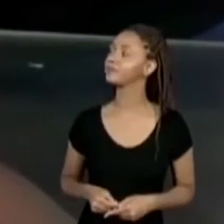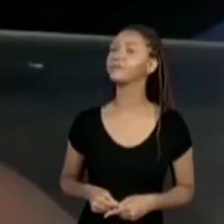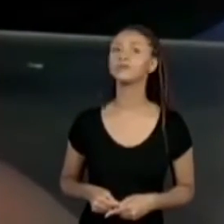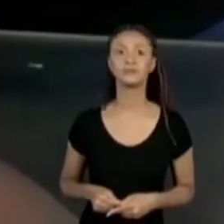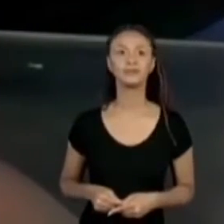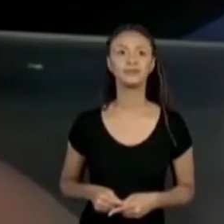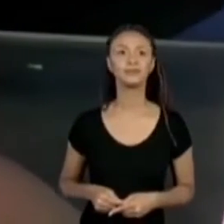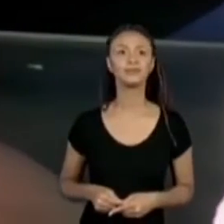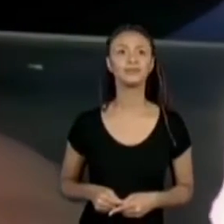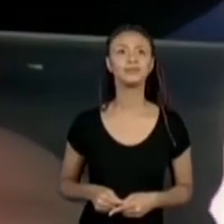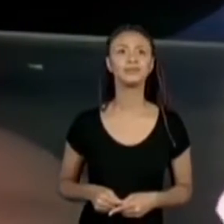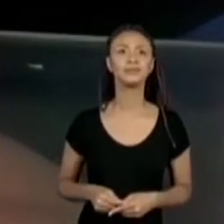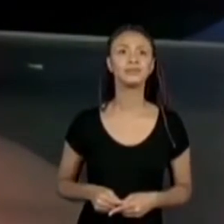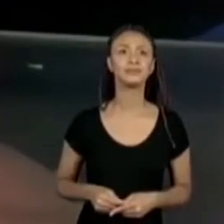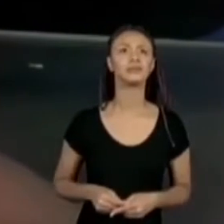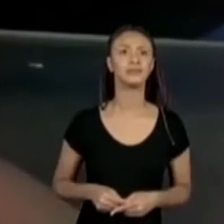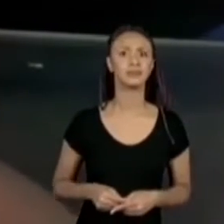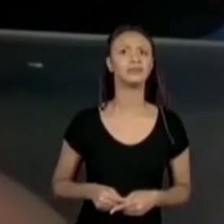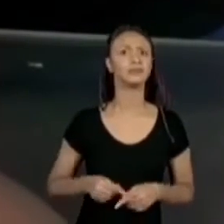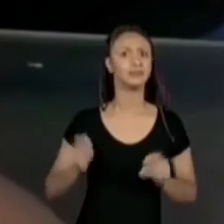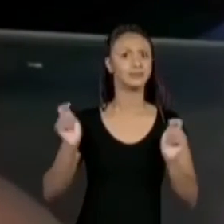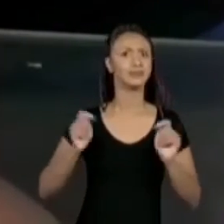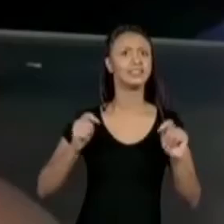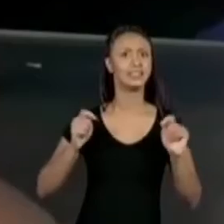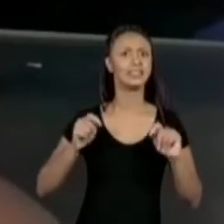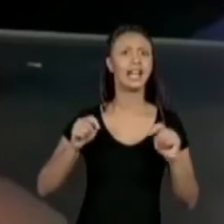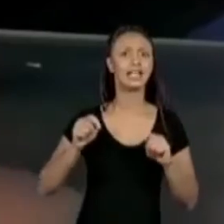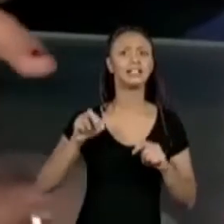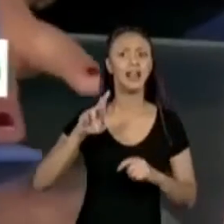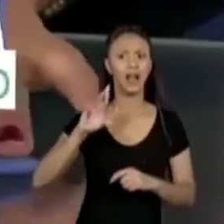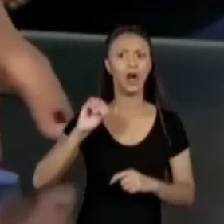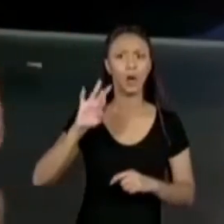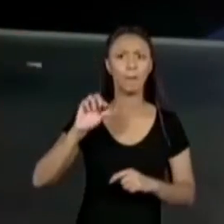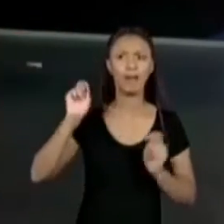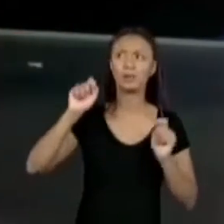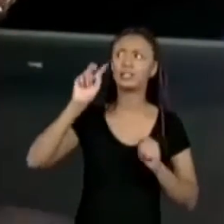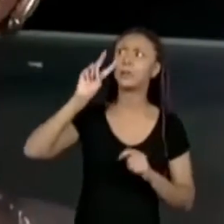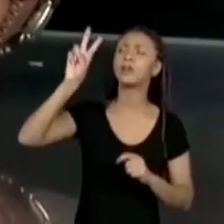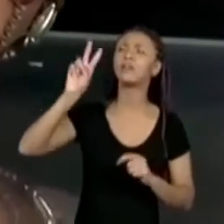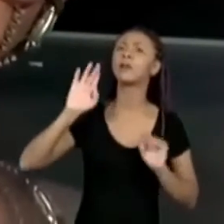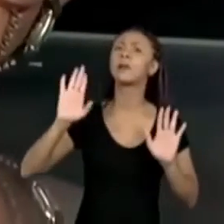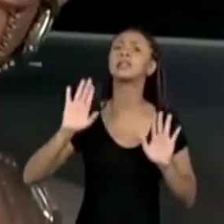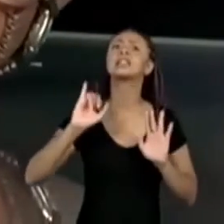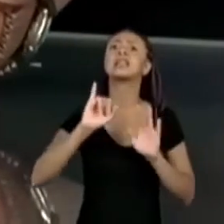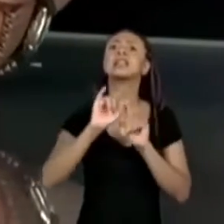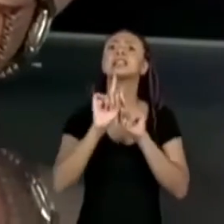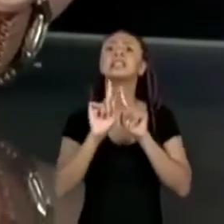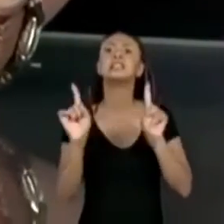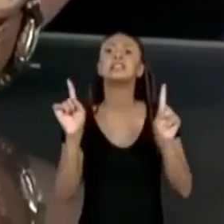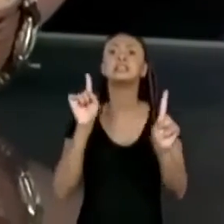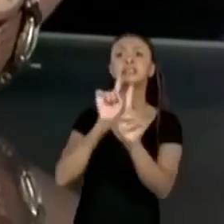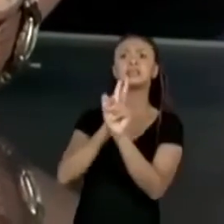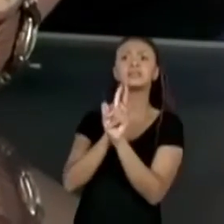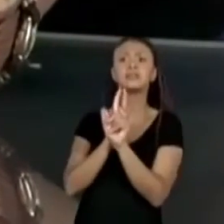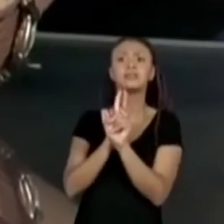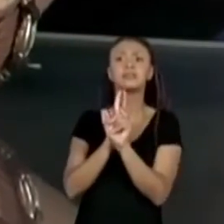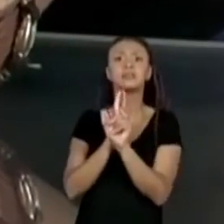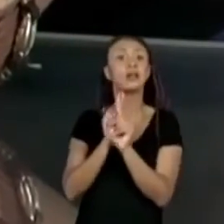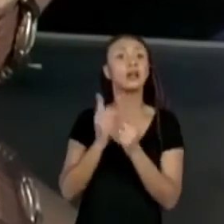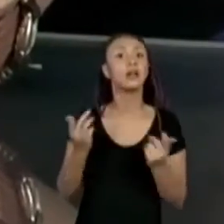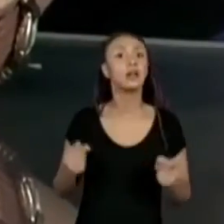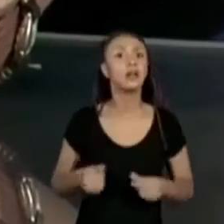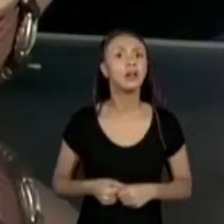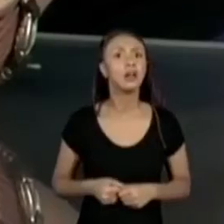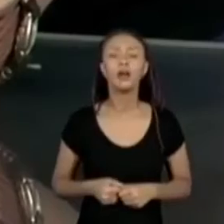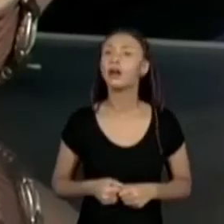Ainda dá para ver um pedaço do Roberto atrás, não dá? E se eu fizer o contrário? Colocar o Roberto? Não